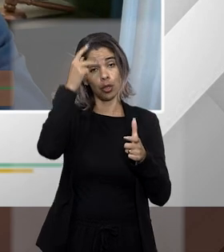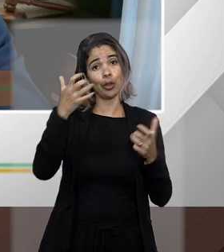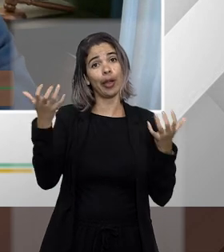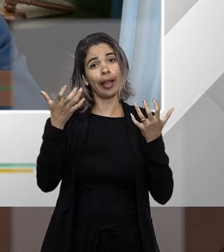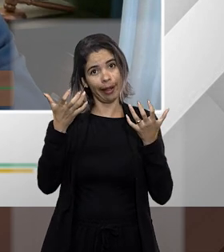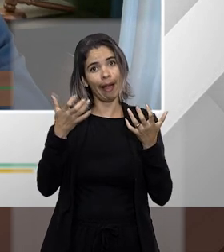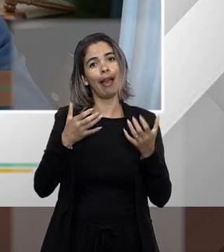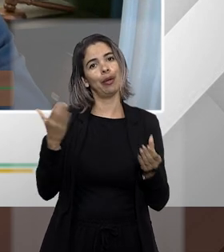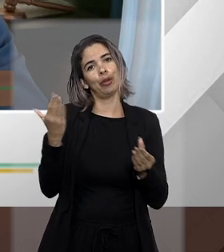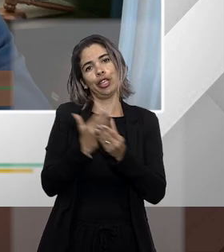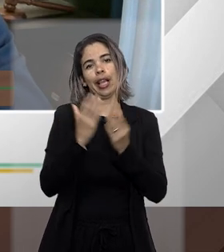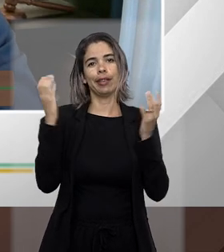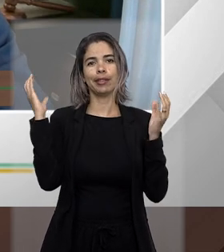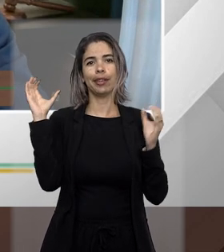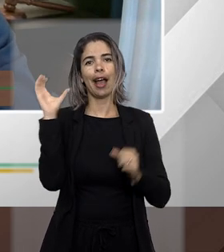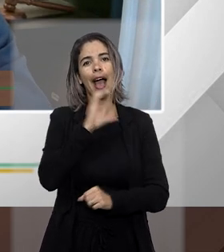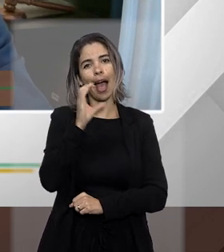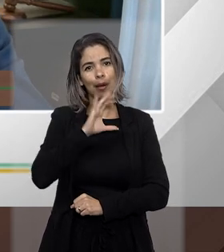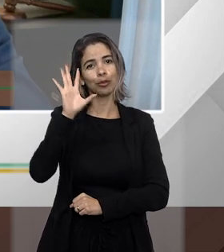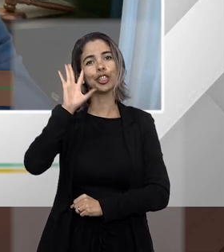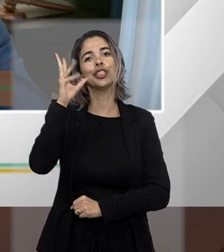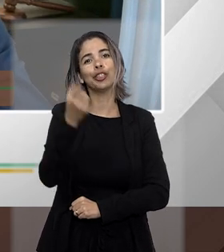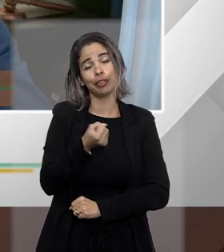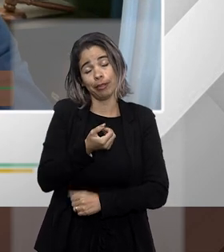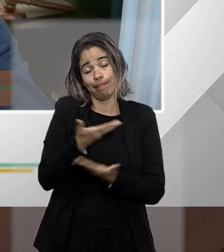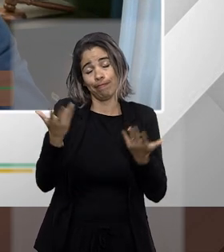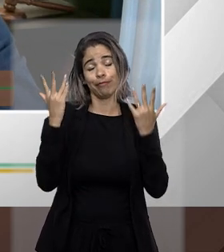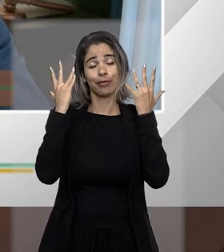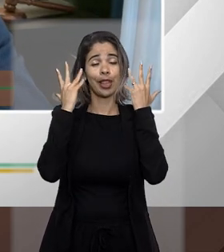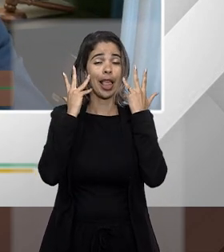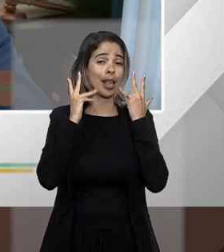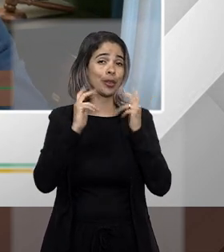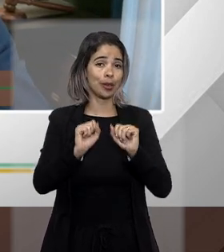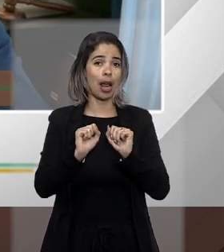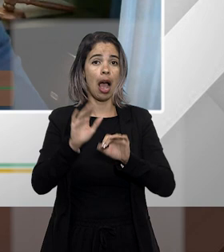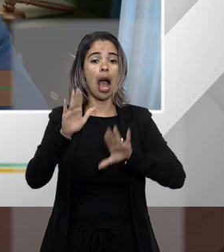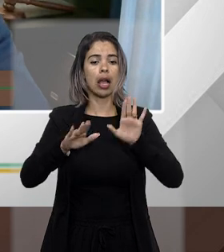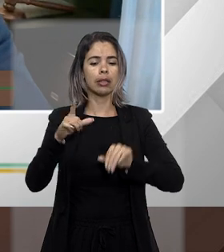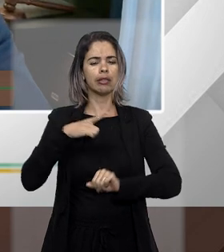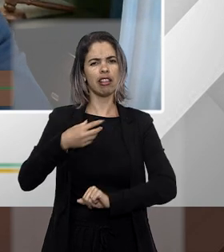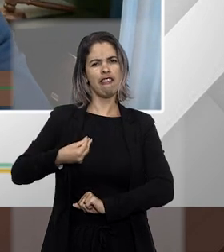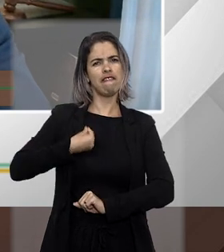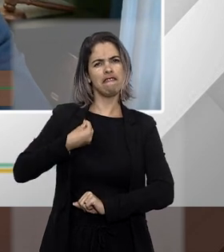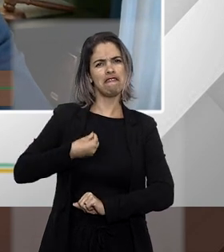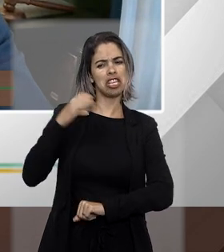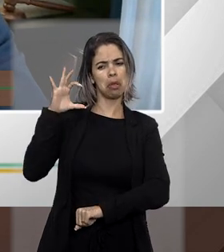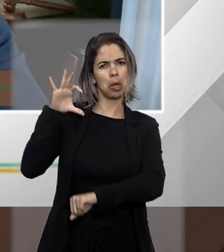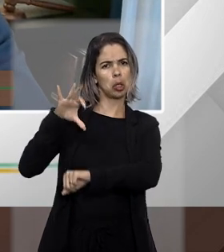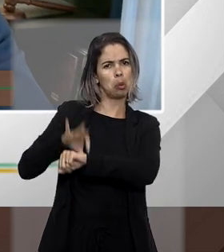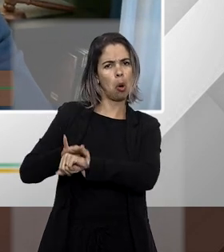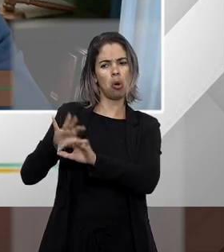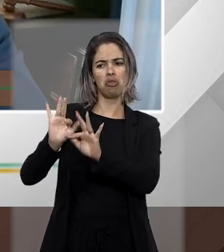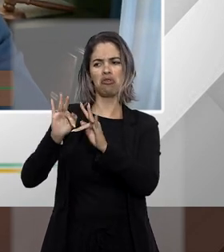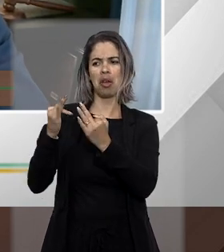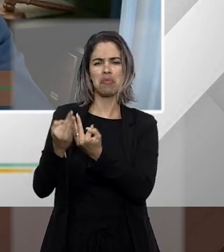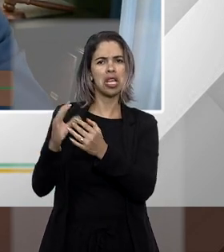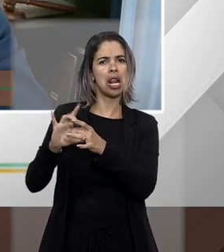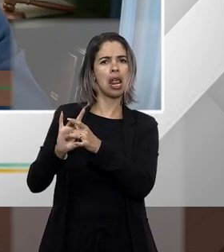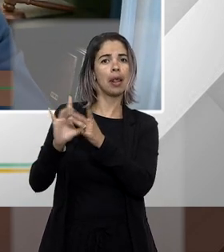prioridade em algo que às vezes está sua vida ali em jogo seu patrimônio sua família sua liberdade então é comum